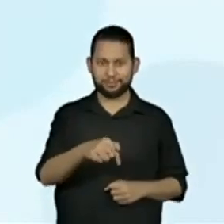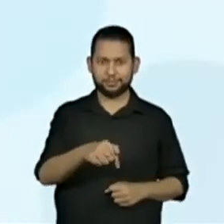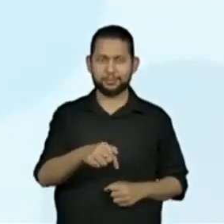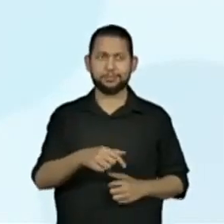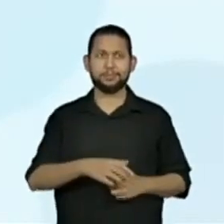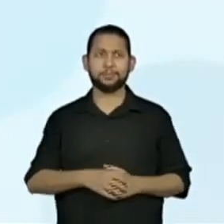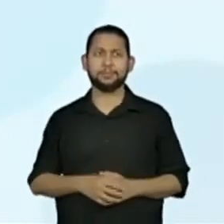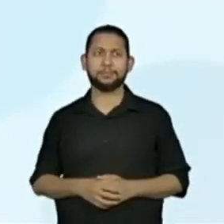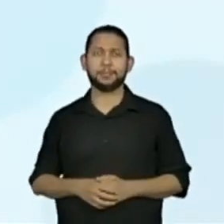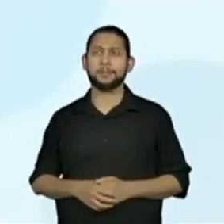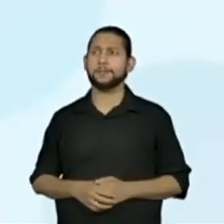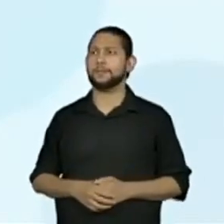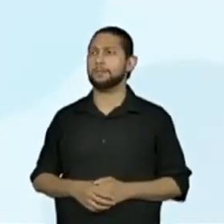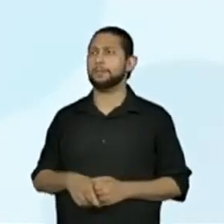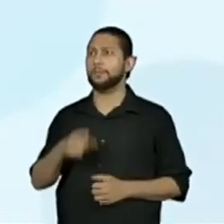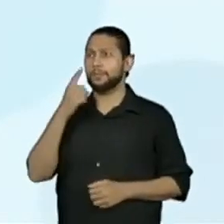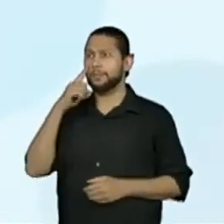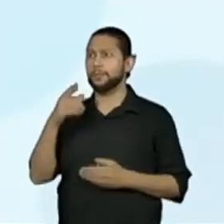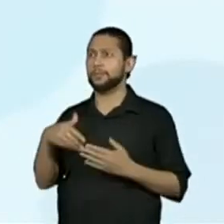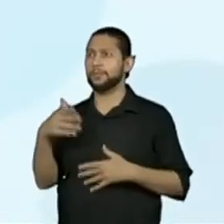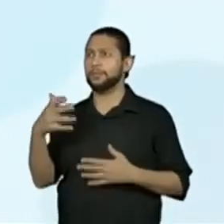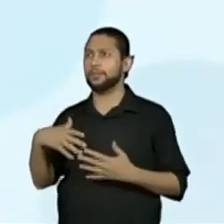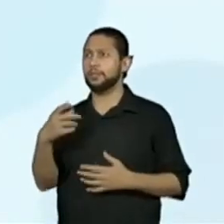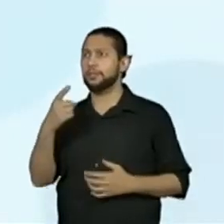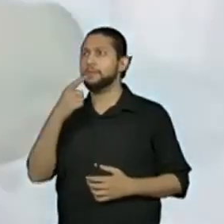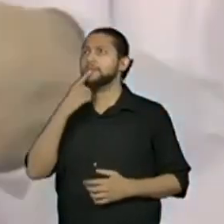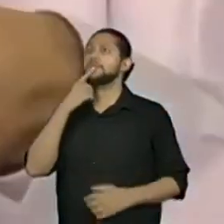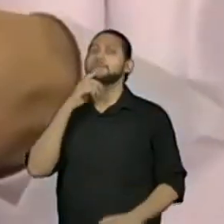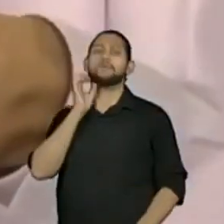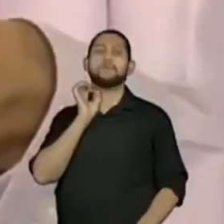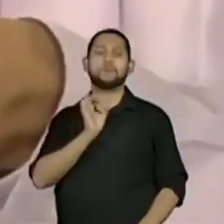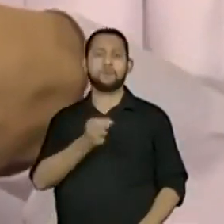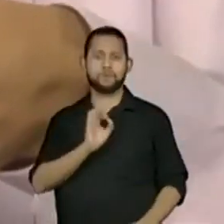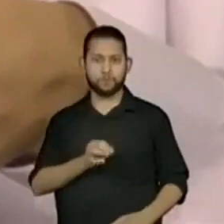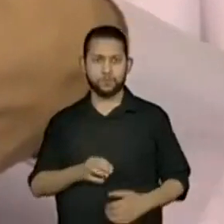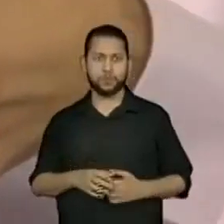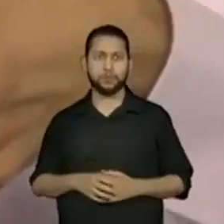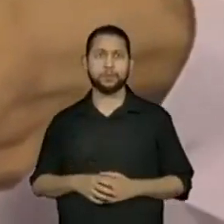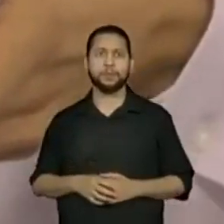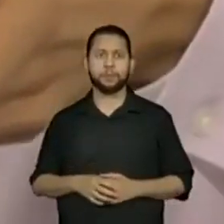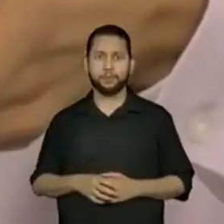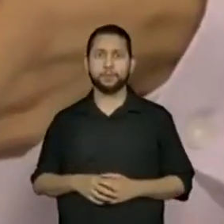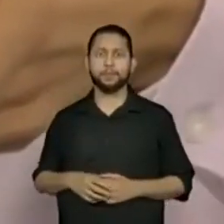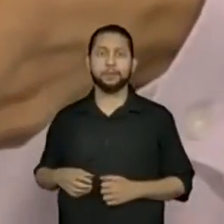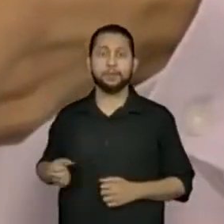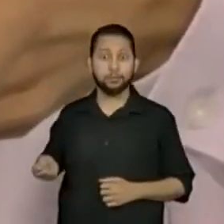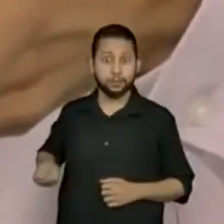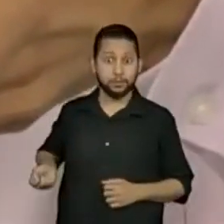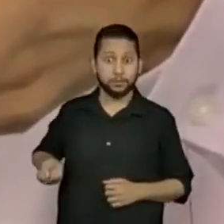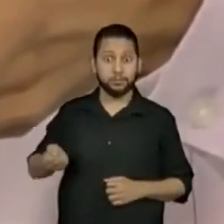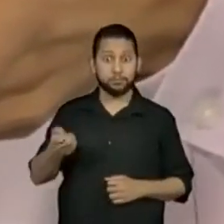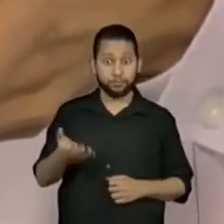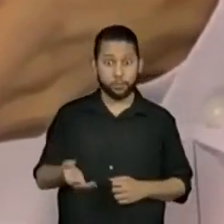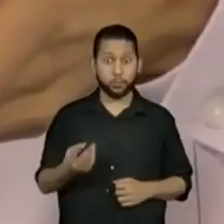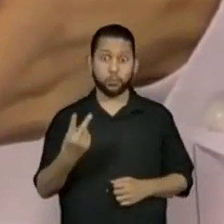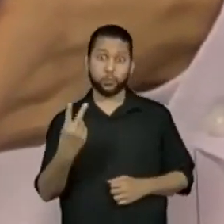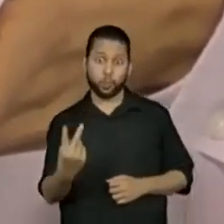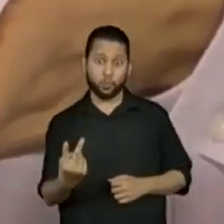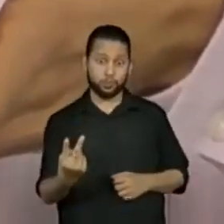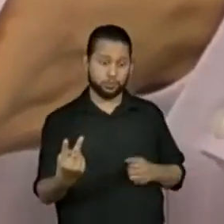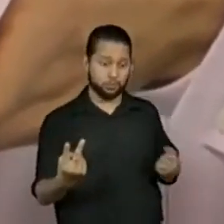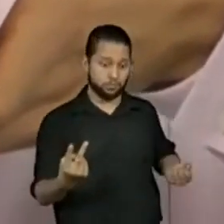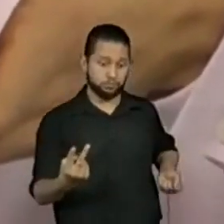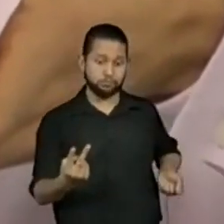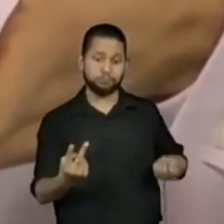estão apontando no chat, escrevendo, registrando. Então, se o primeiro dado eu tenho